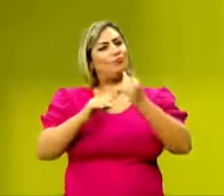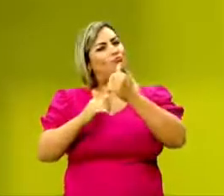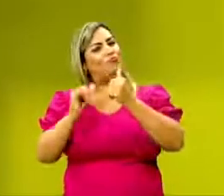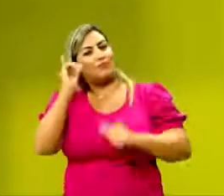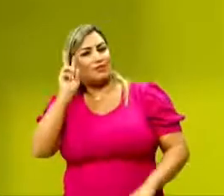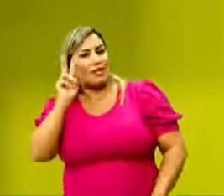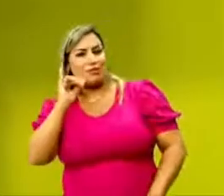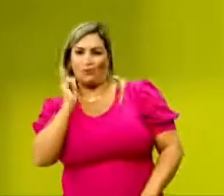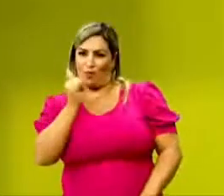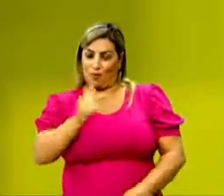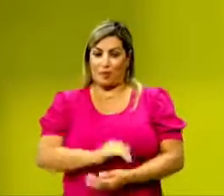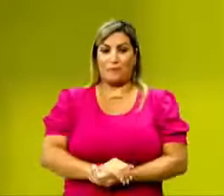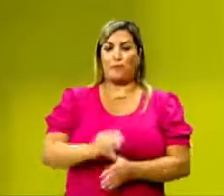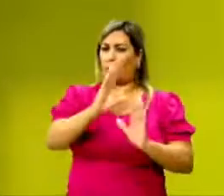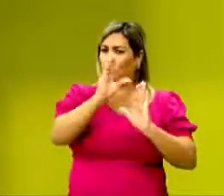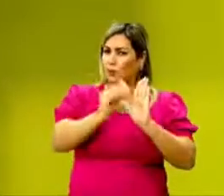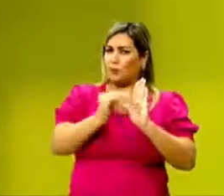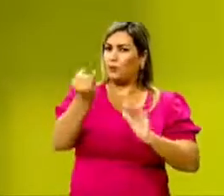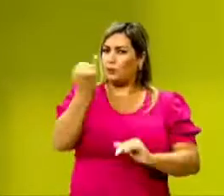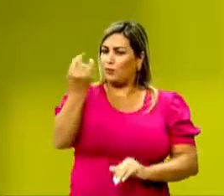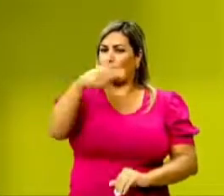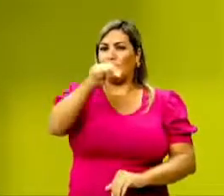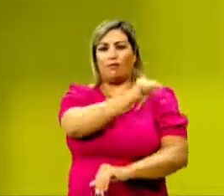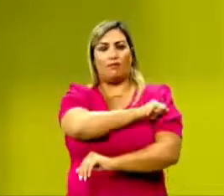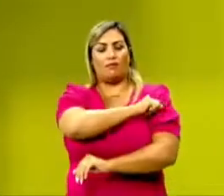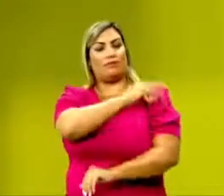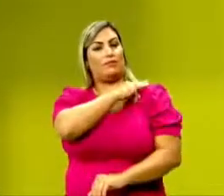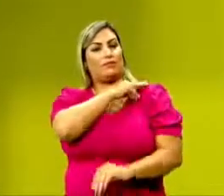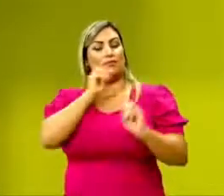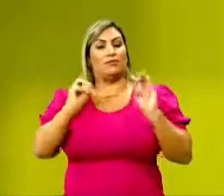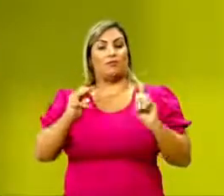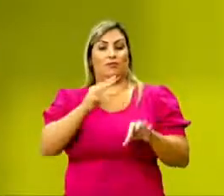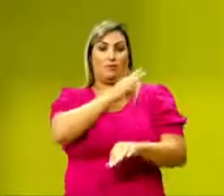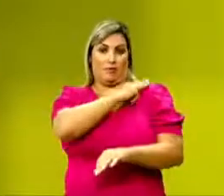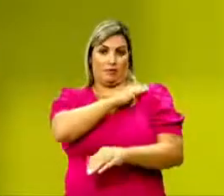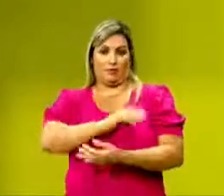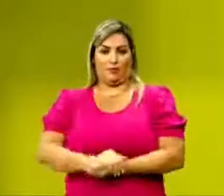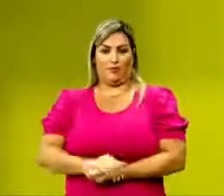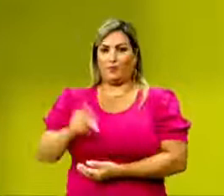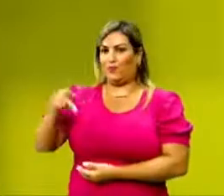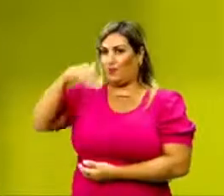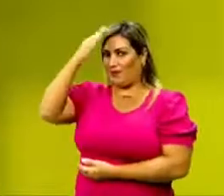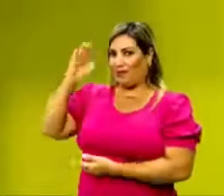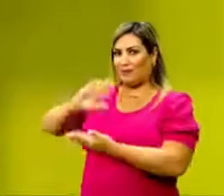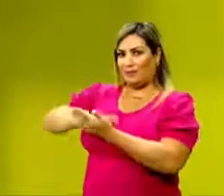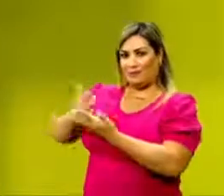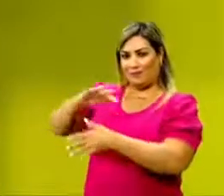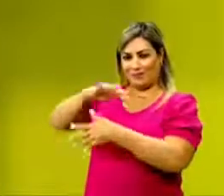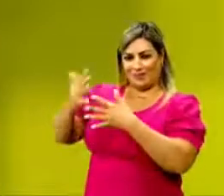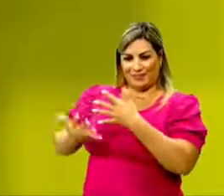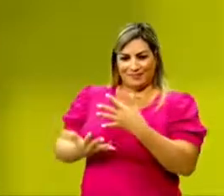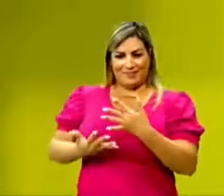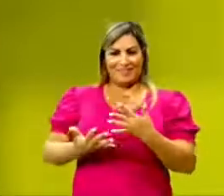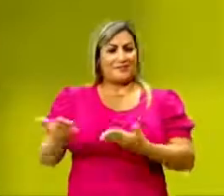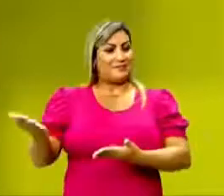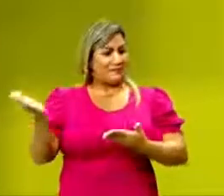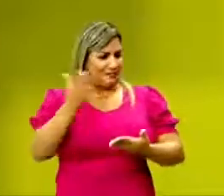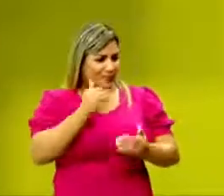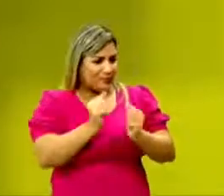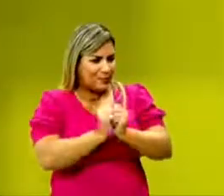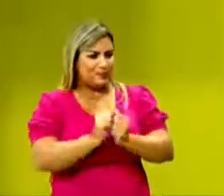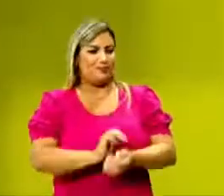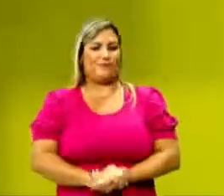Conteúdo importante para vocês estudantes da terceira série do Ensino Médio. Professora Naima, intérprete em Libras, vem